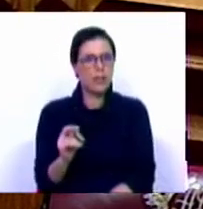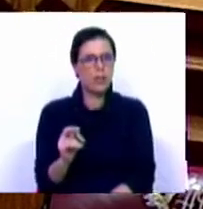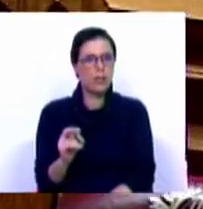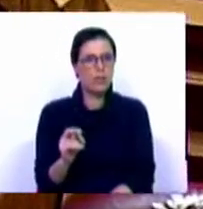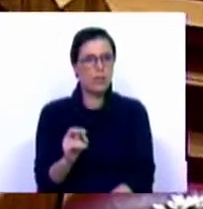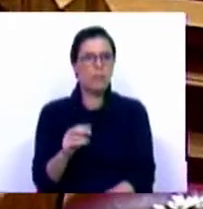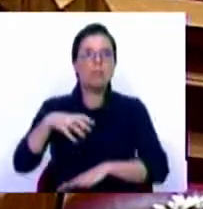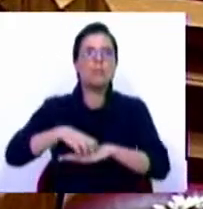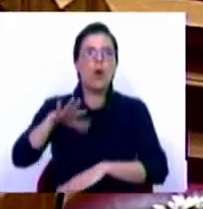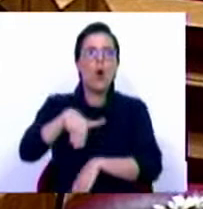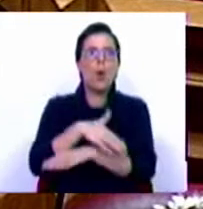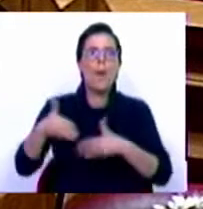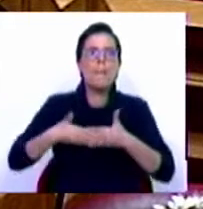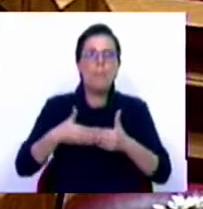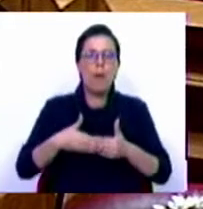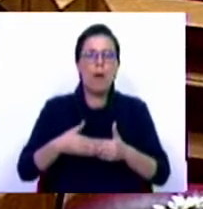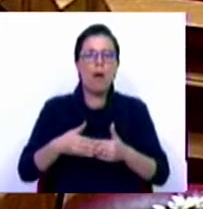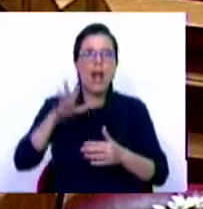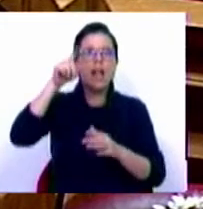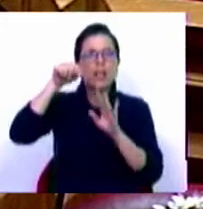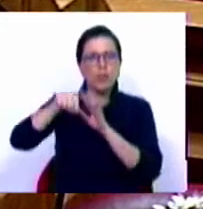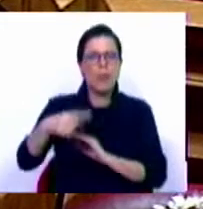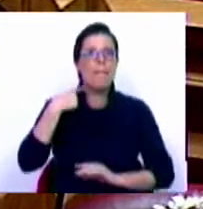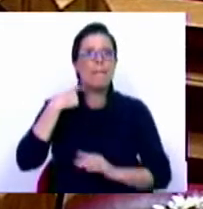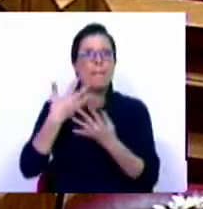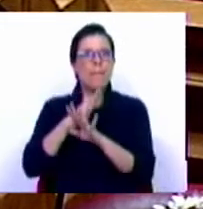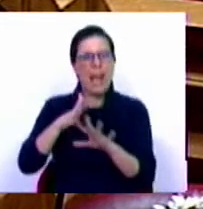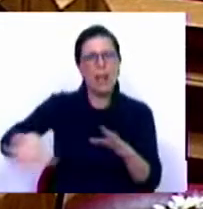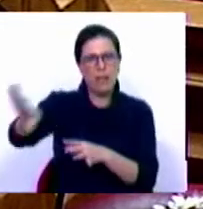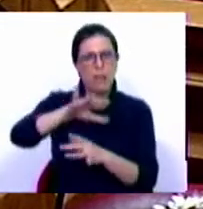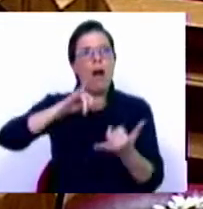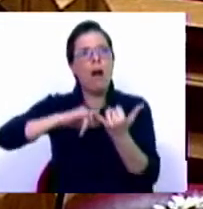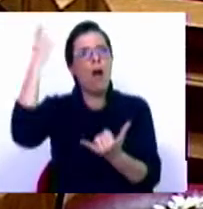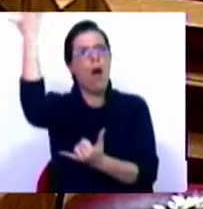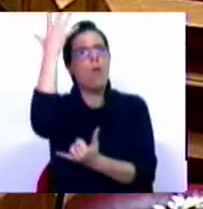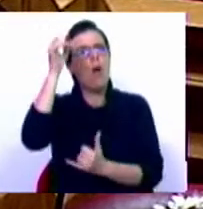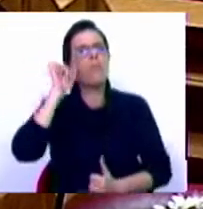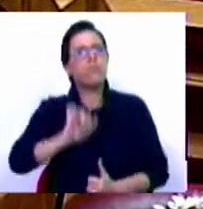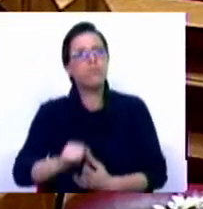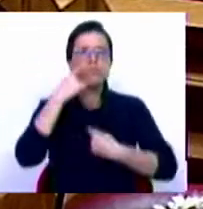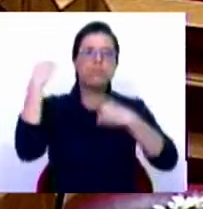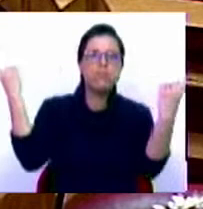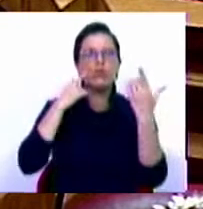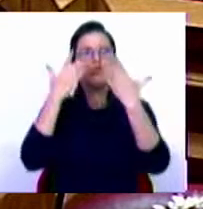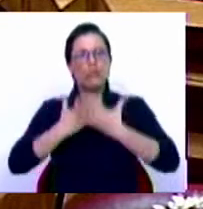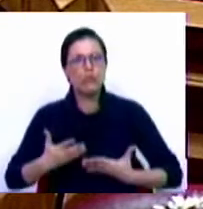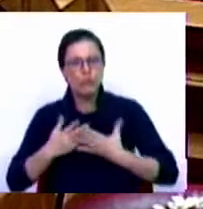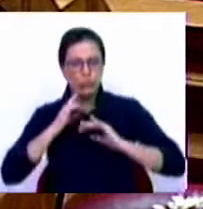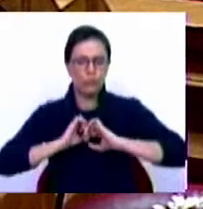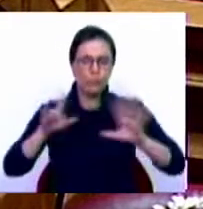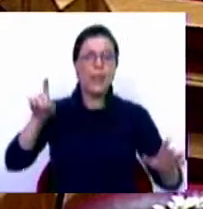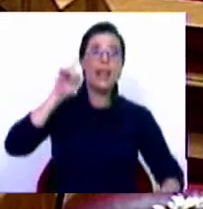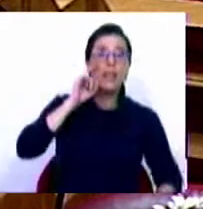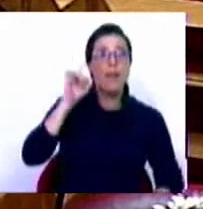com sede na Rua das Portas Santo Antão, na Baixa de Lisboa, é uma associação cultural e regional que contribui para a divulgação, o estudo, a defesa